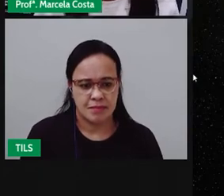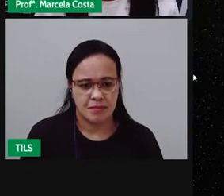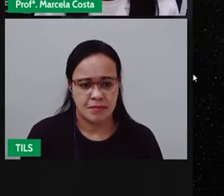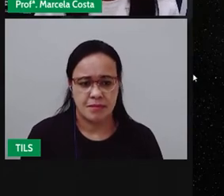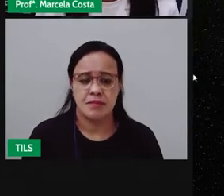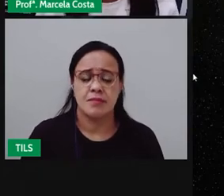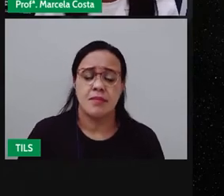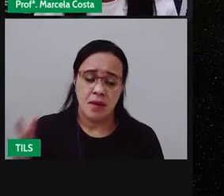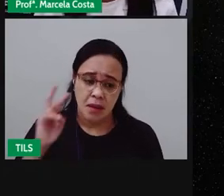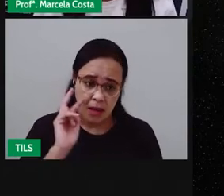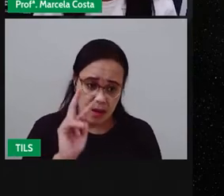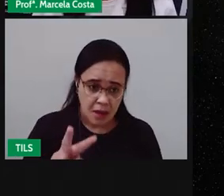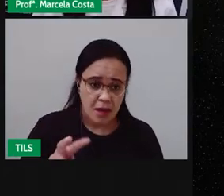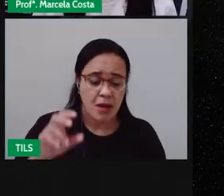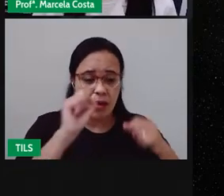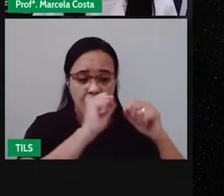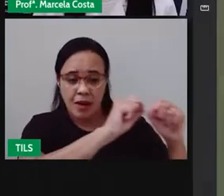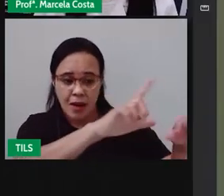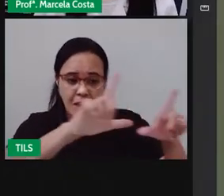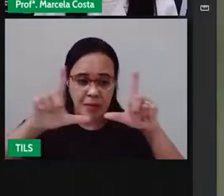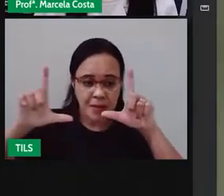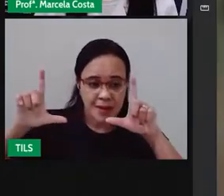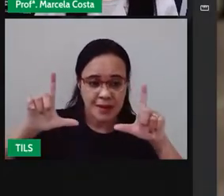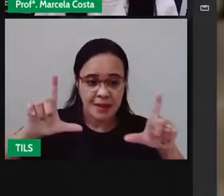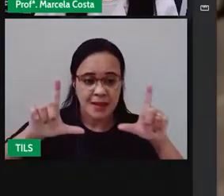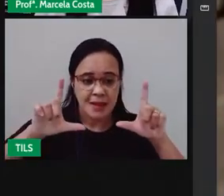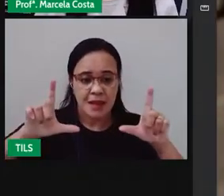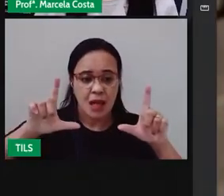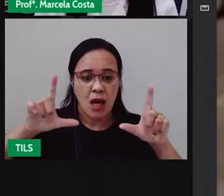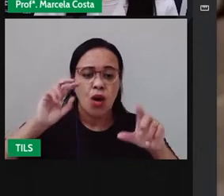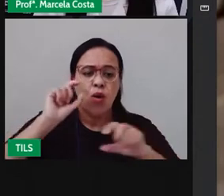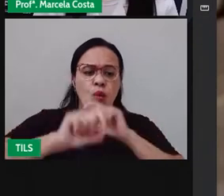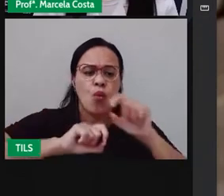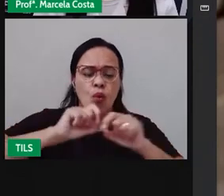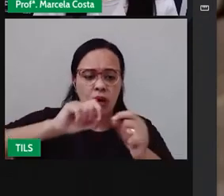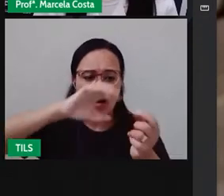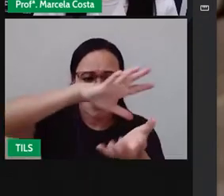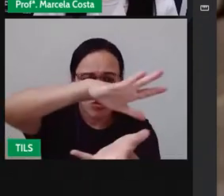apresentação inicial aqui que mostra o globo terrestre.